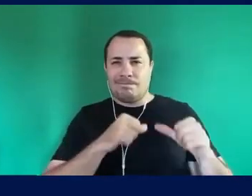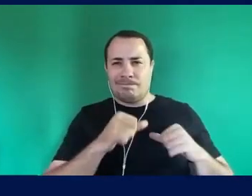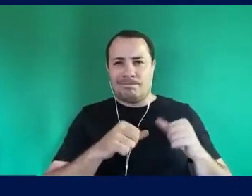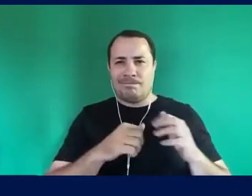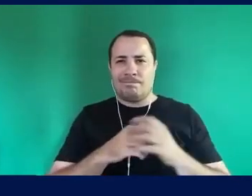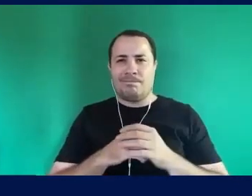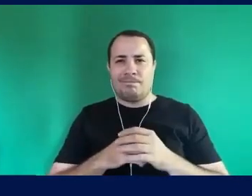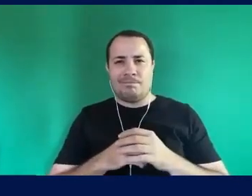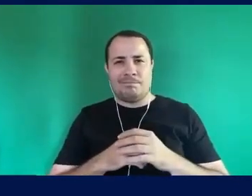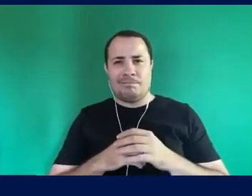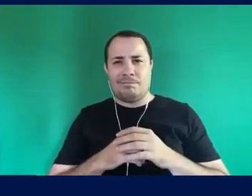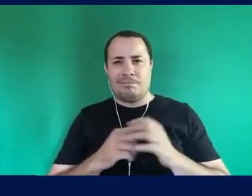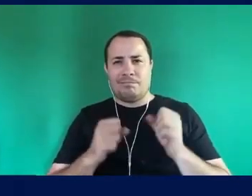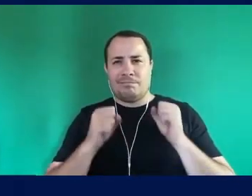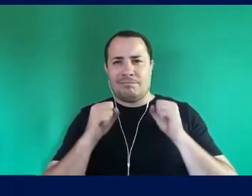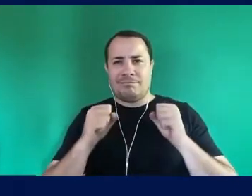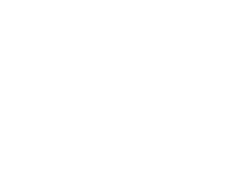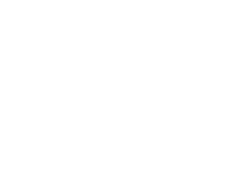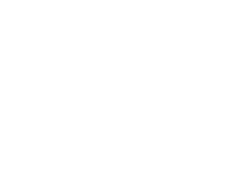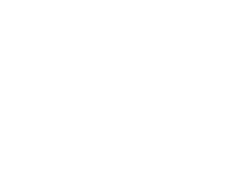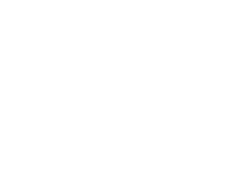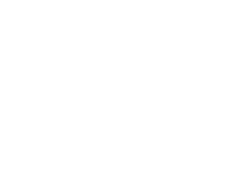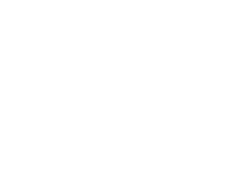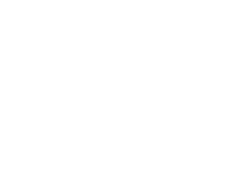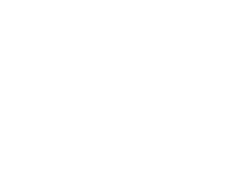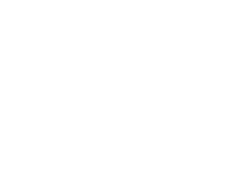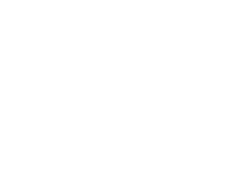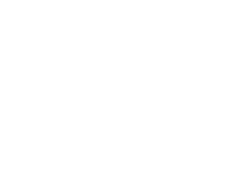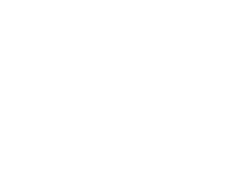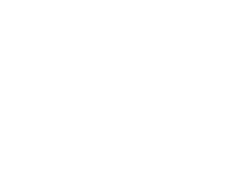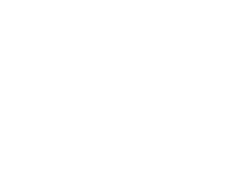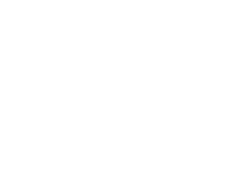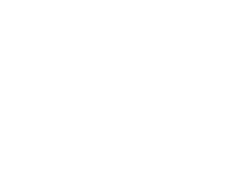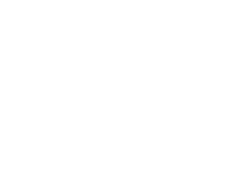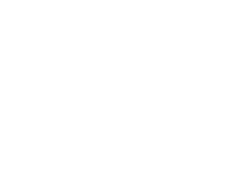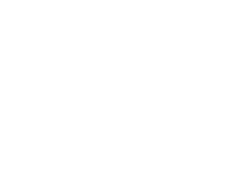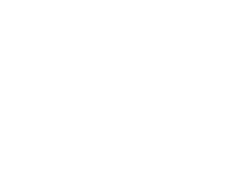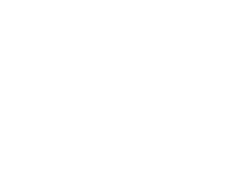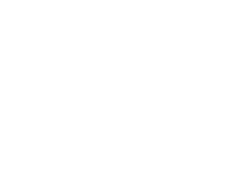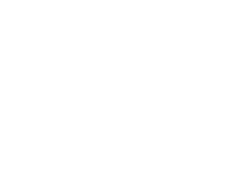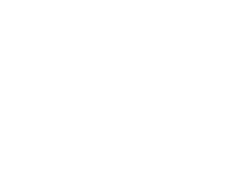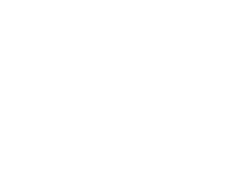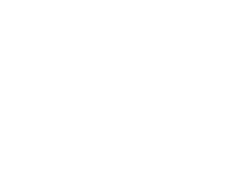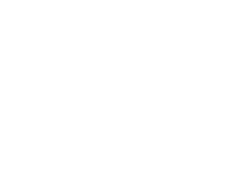fato Algo muito terrível Do fígado Do fígado